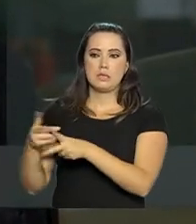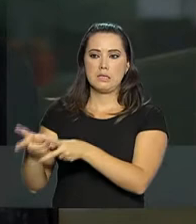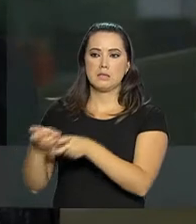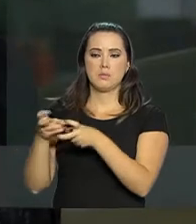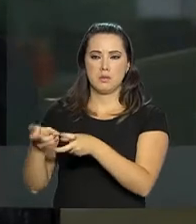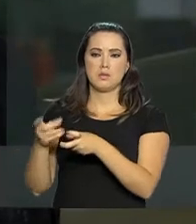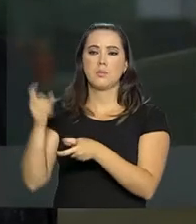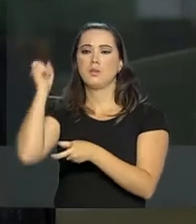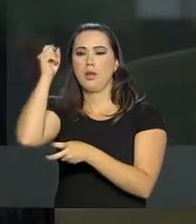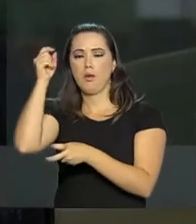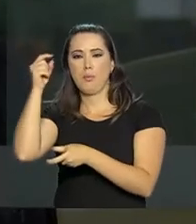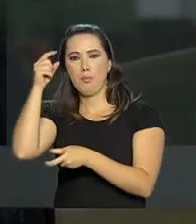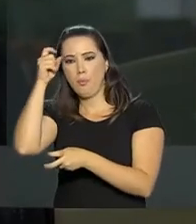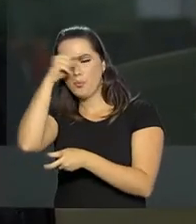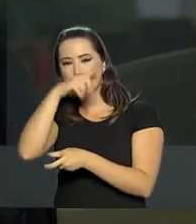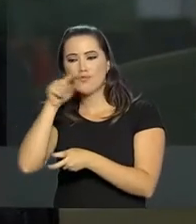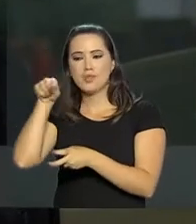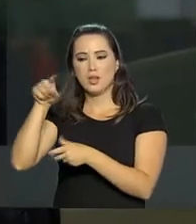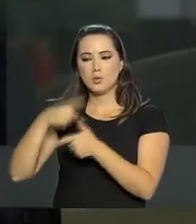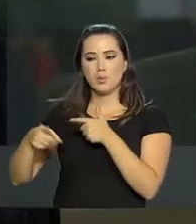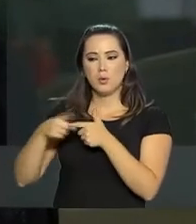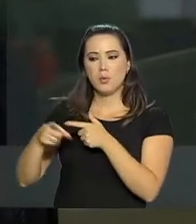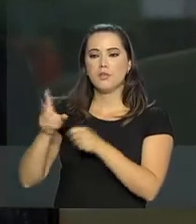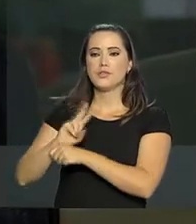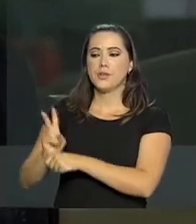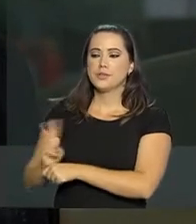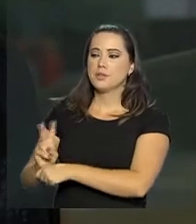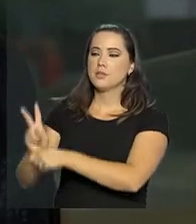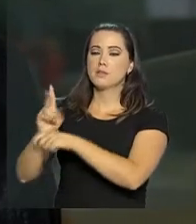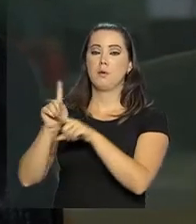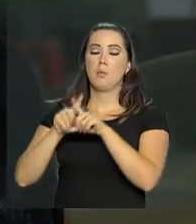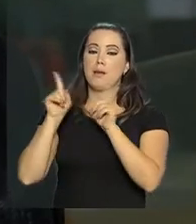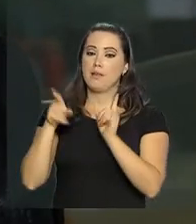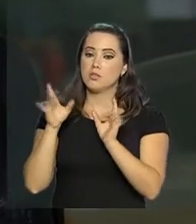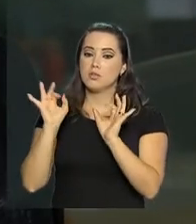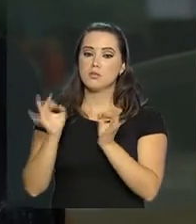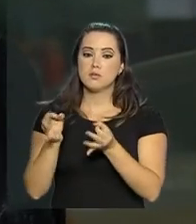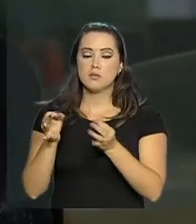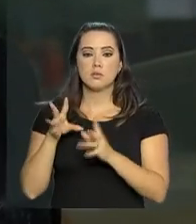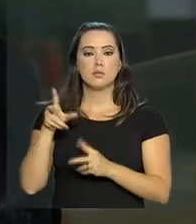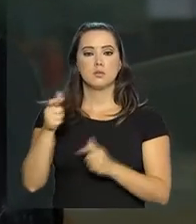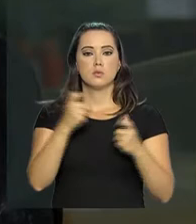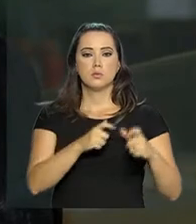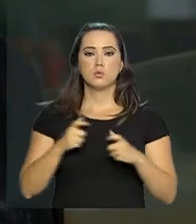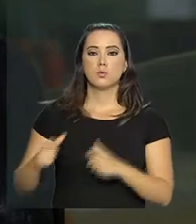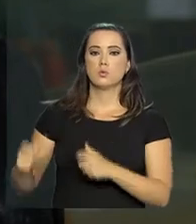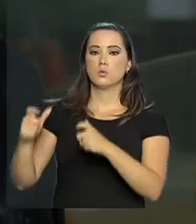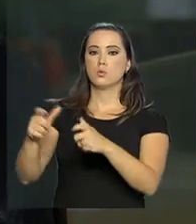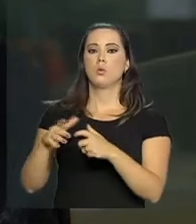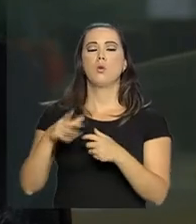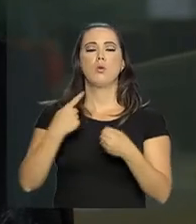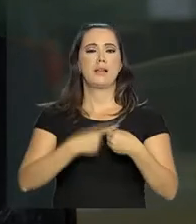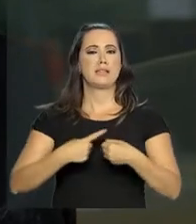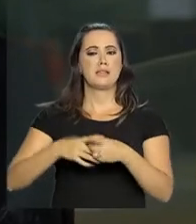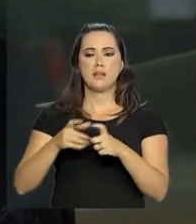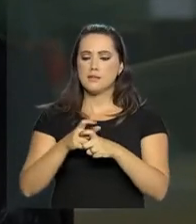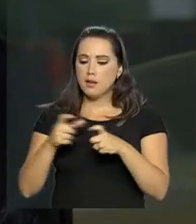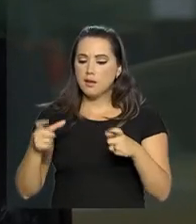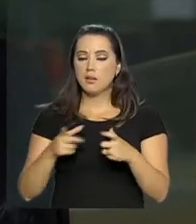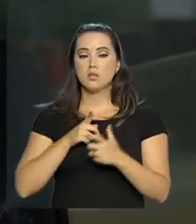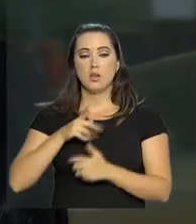você vai passar toda a sua manhã fiscalizando esse cemitério. Mas uma coisa que já é certa é que todos os grandes municípios do país